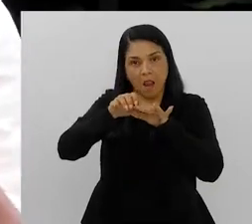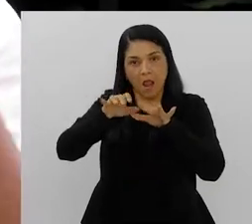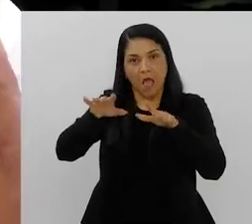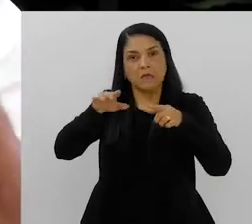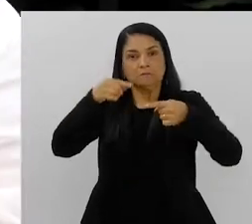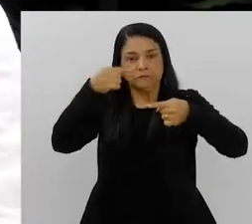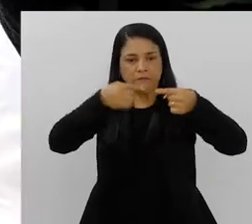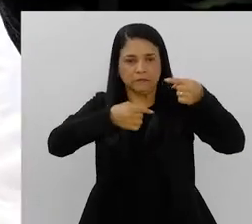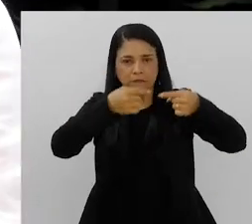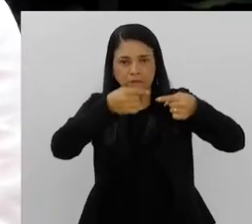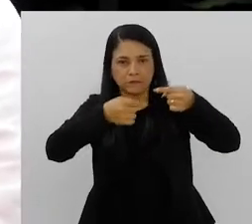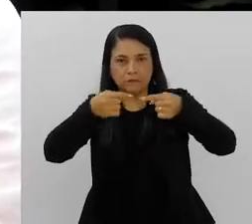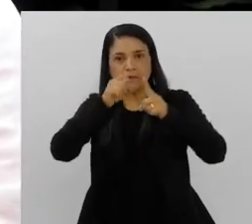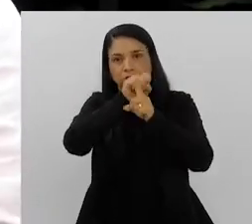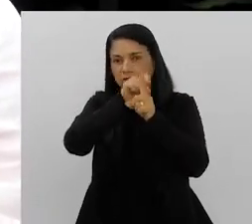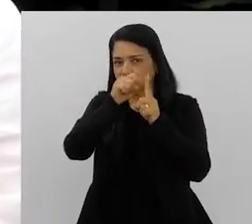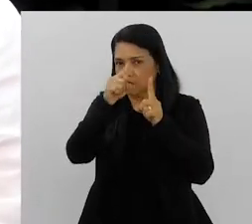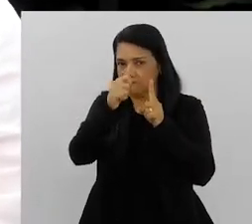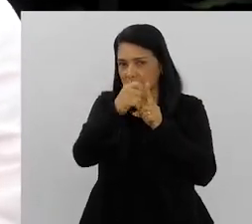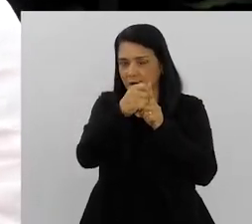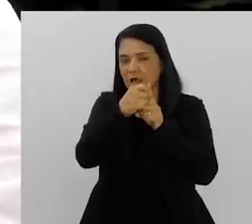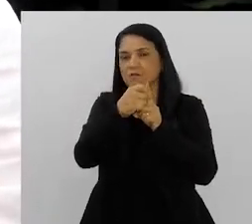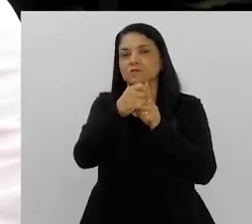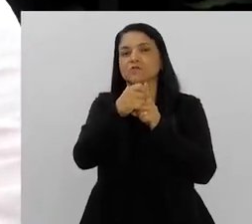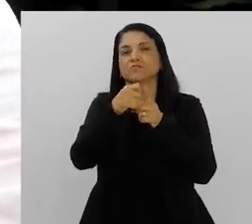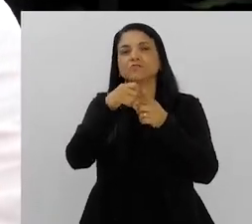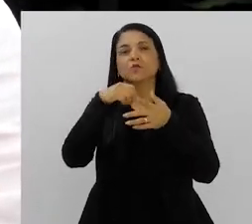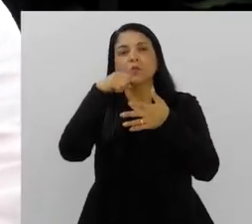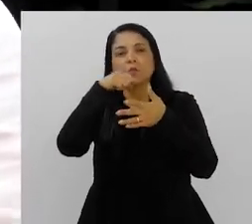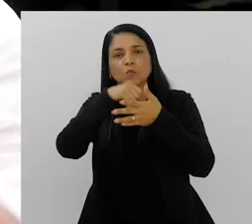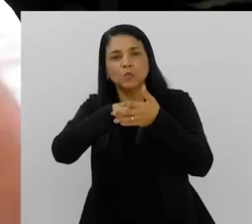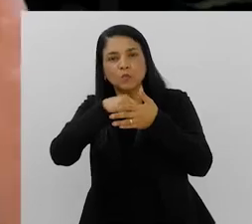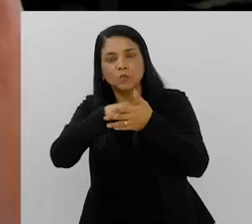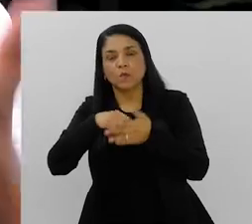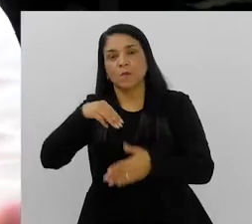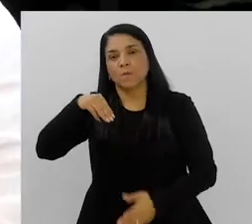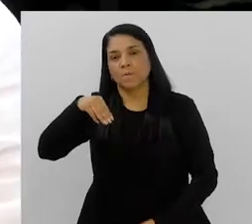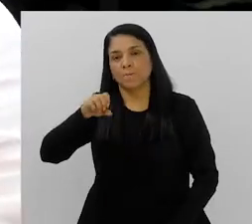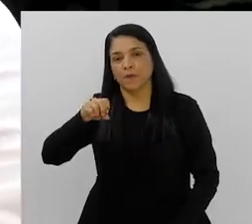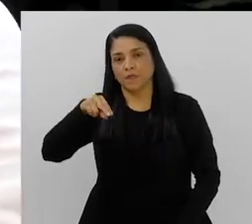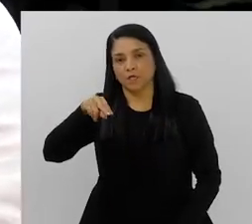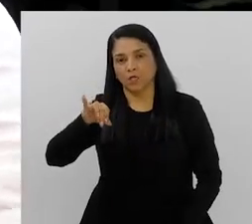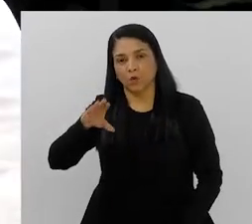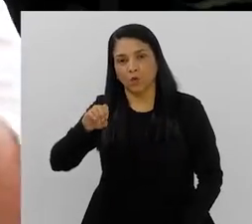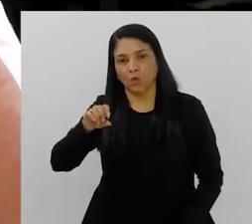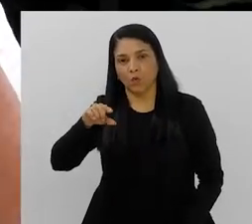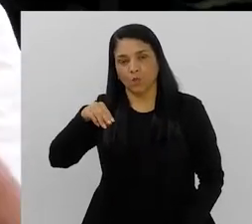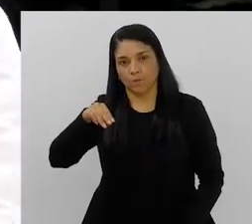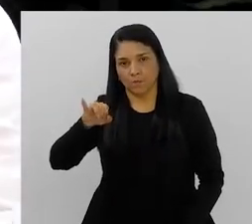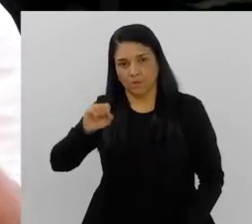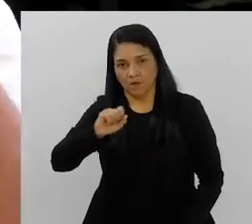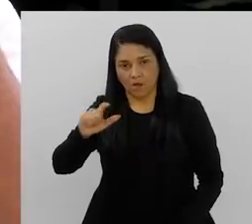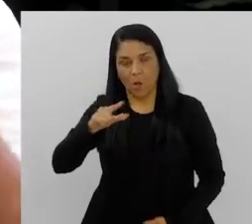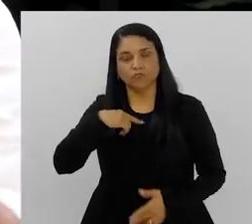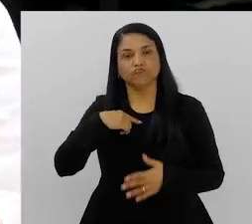que vem numa ampla, num amplo debate da sociedade, né? Na luta antimanicomial, numa